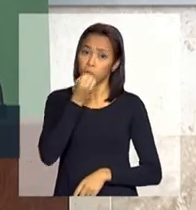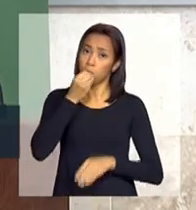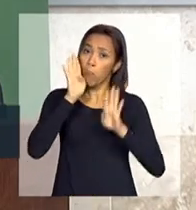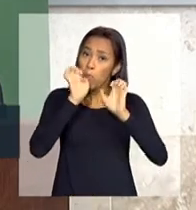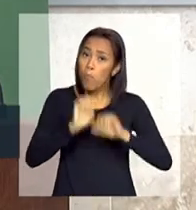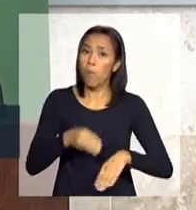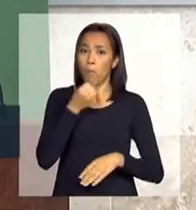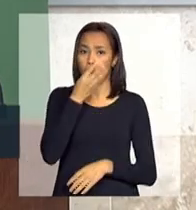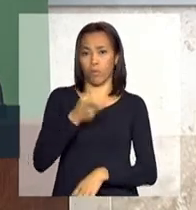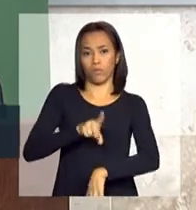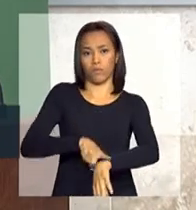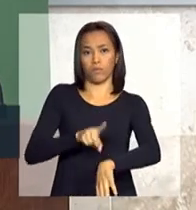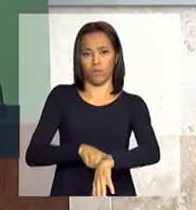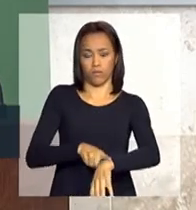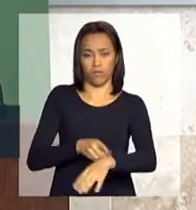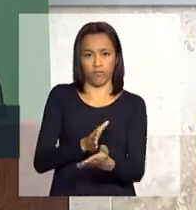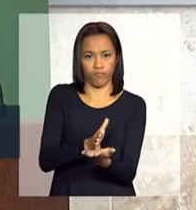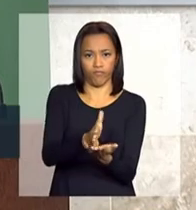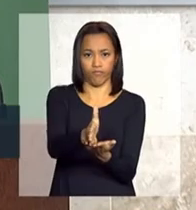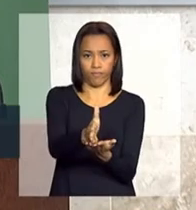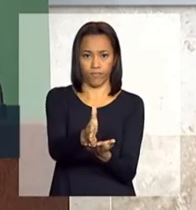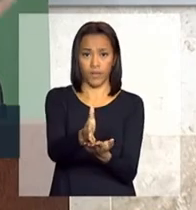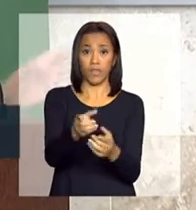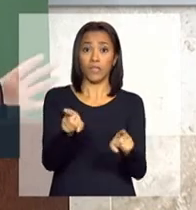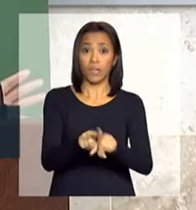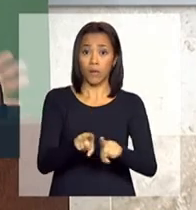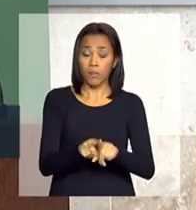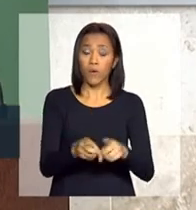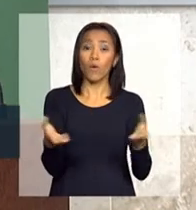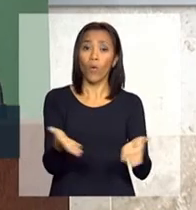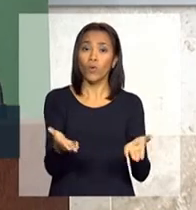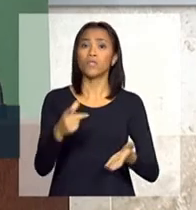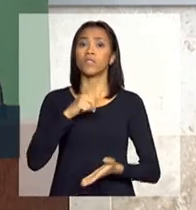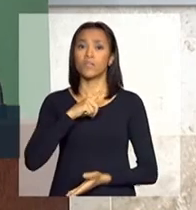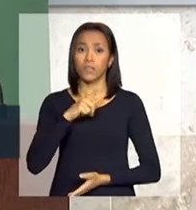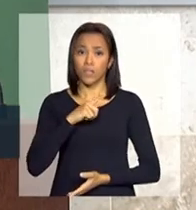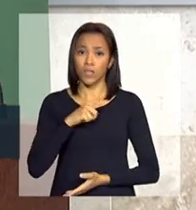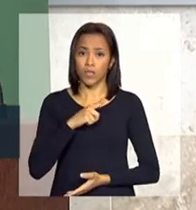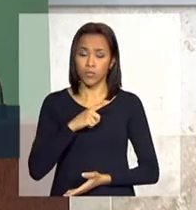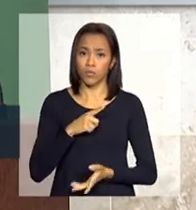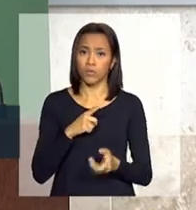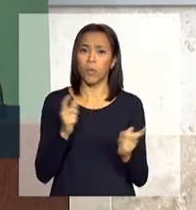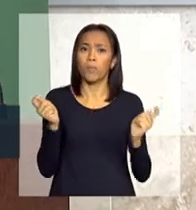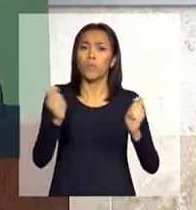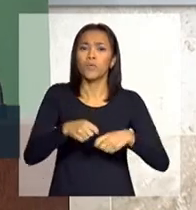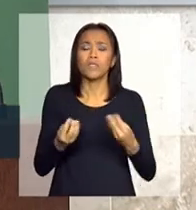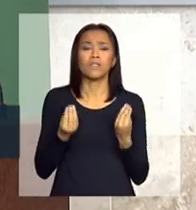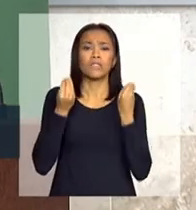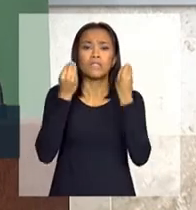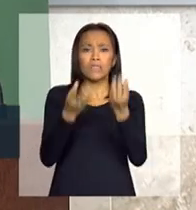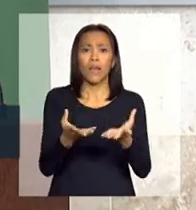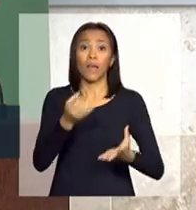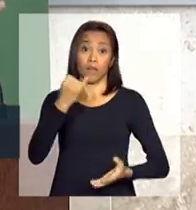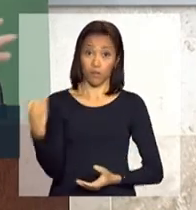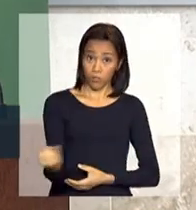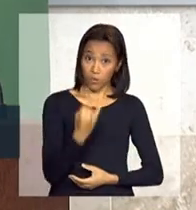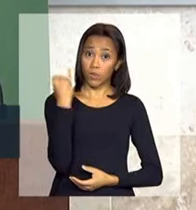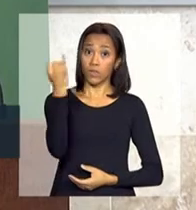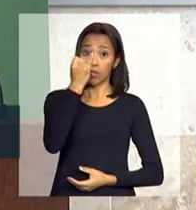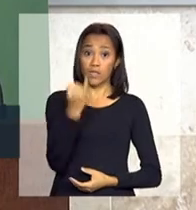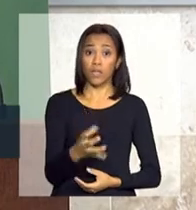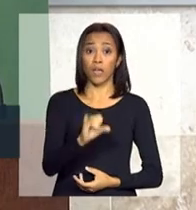Robson. Hoje nós temos condição, de fato, de dar a importância à questão da